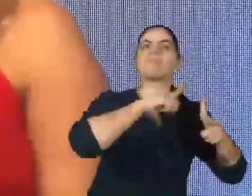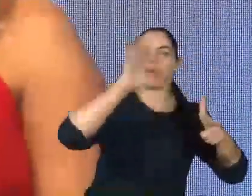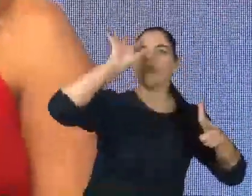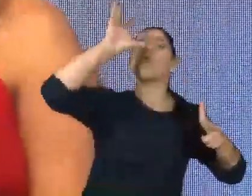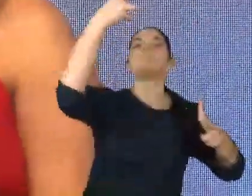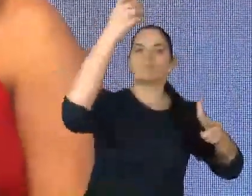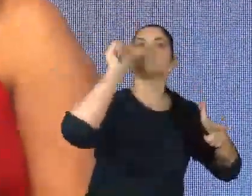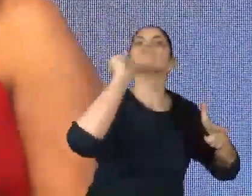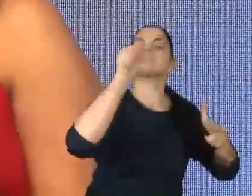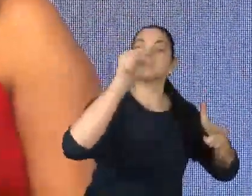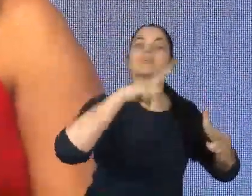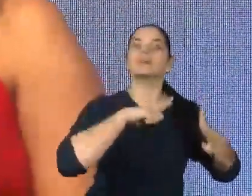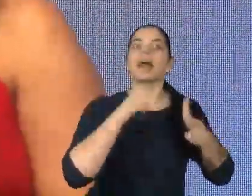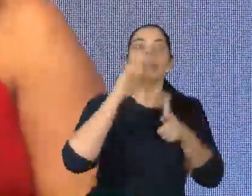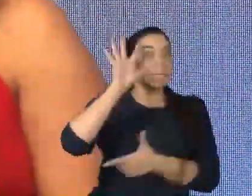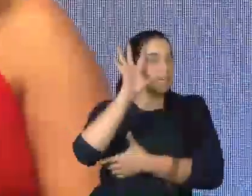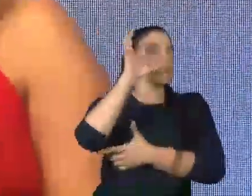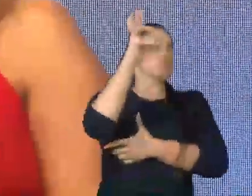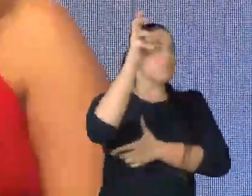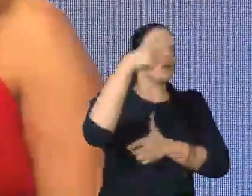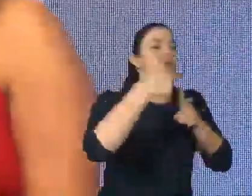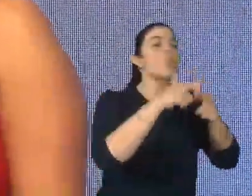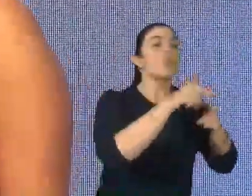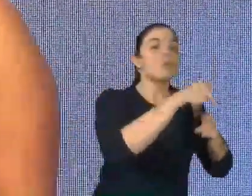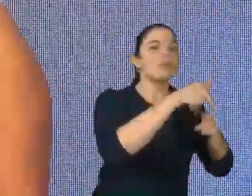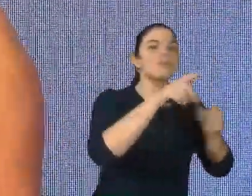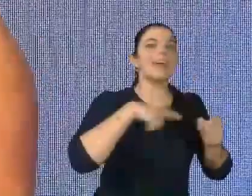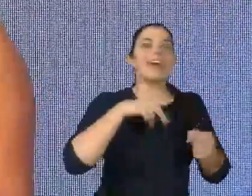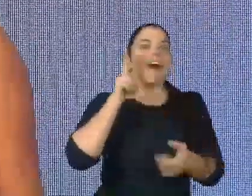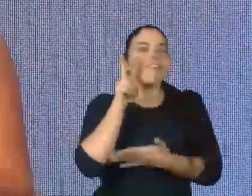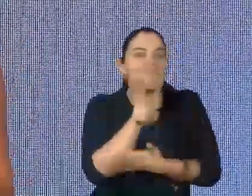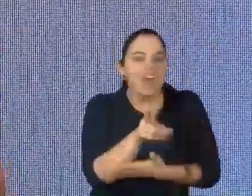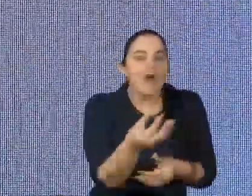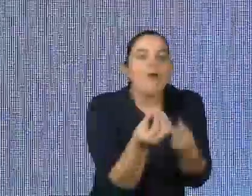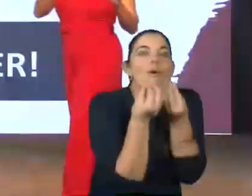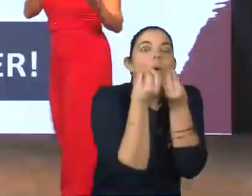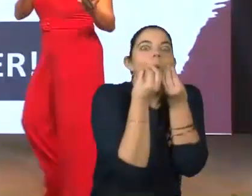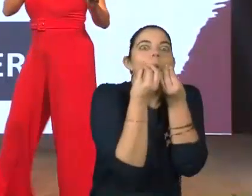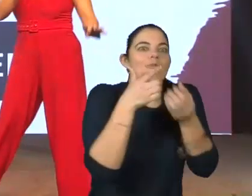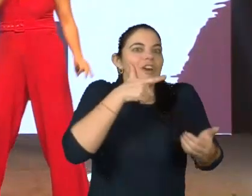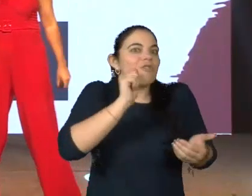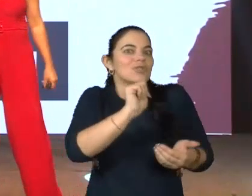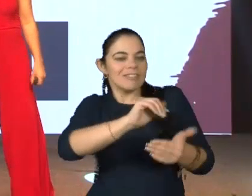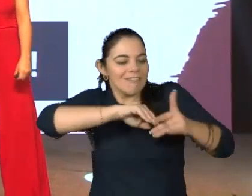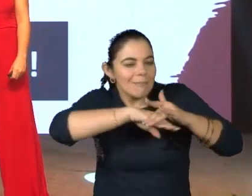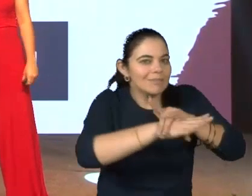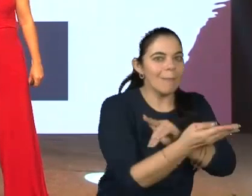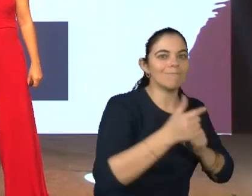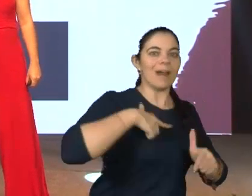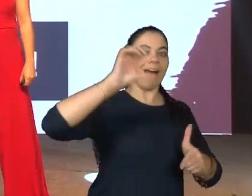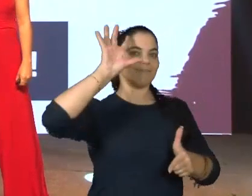solução do problema, a beleza do problema, era encontrar a solução. E sabendo que problemas têm solução,